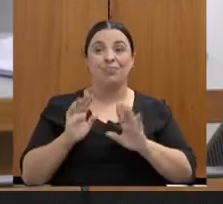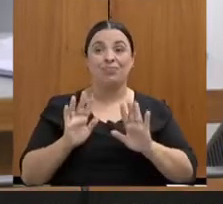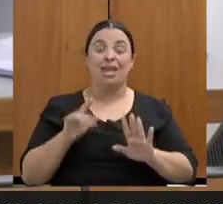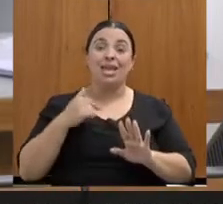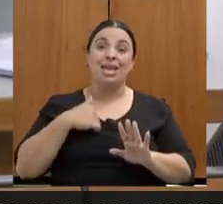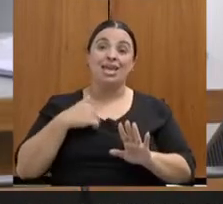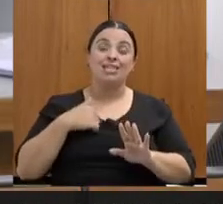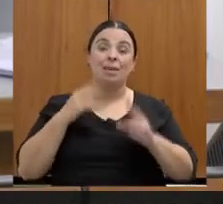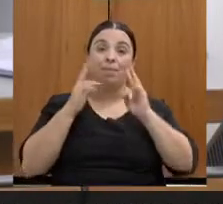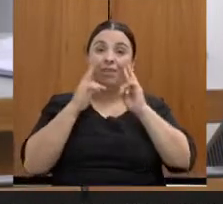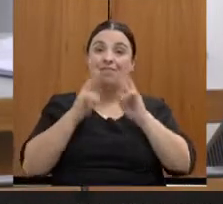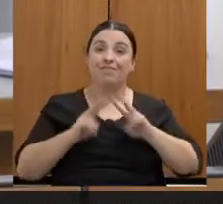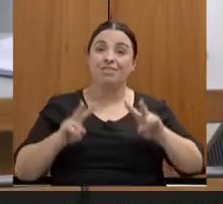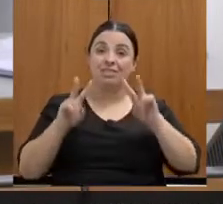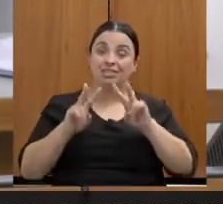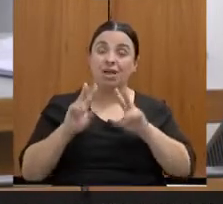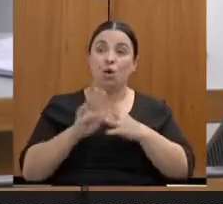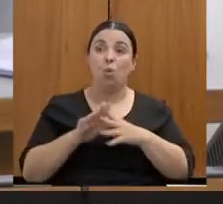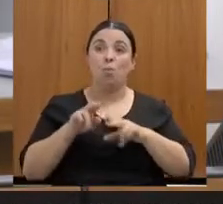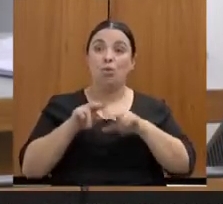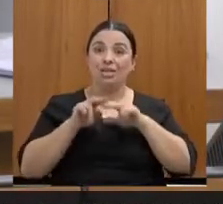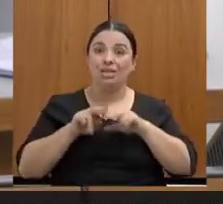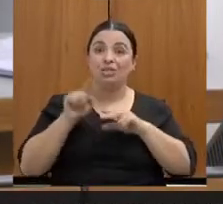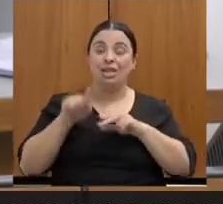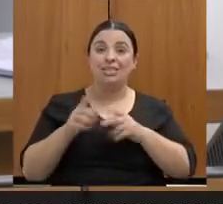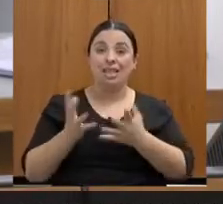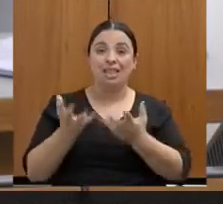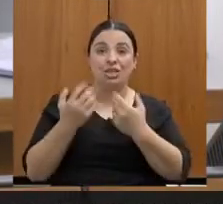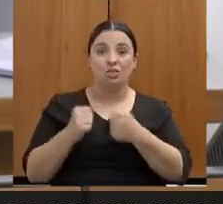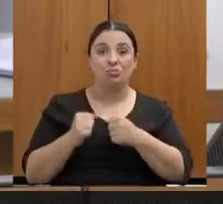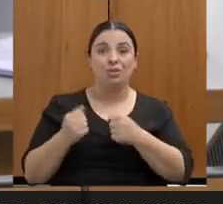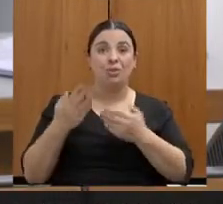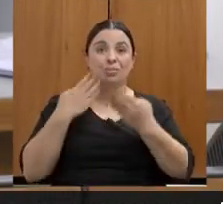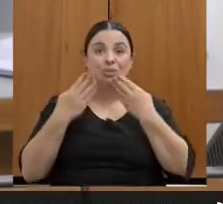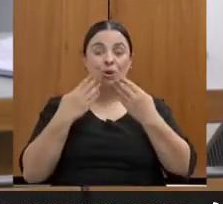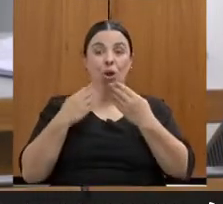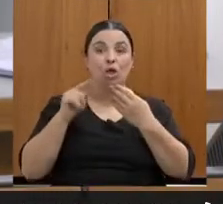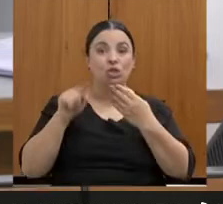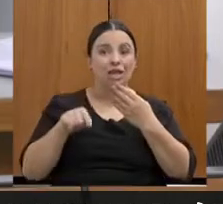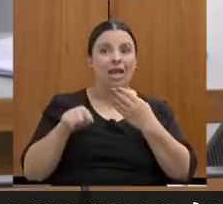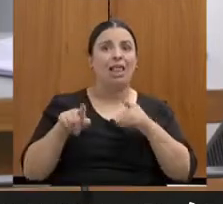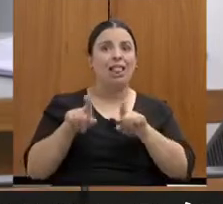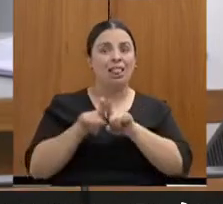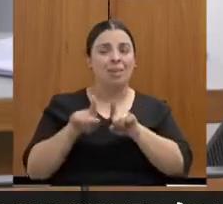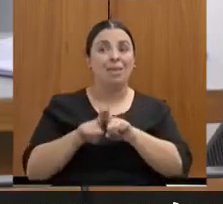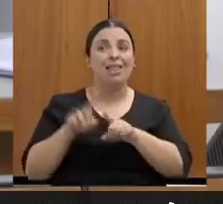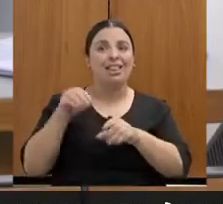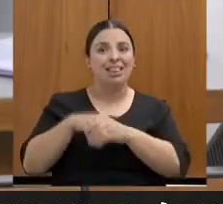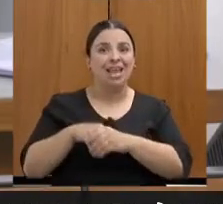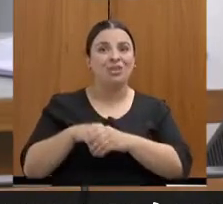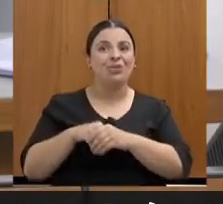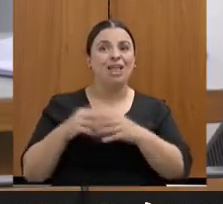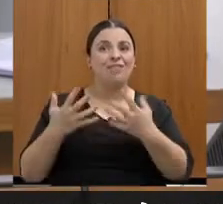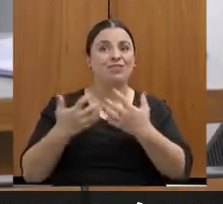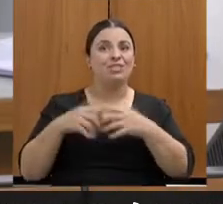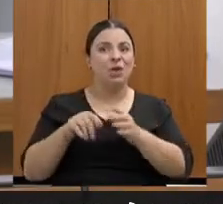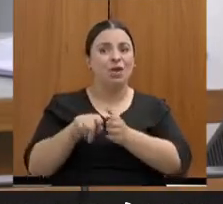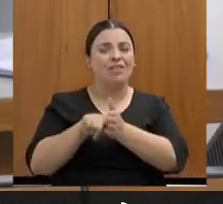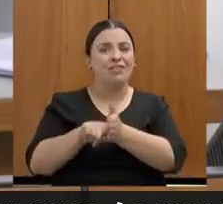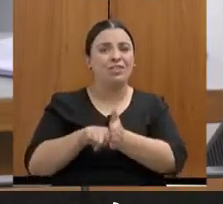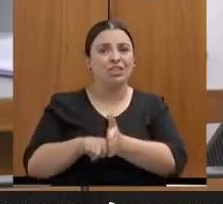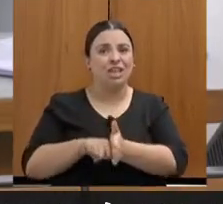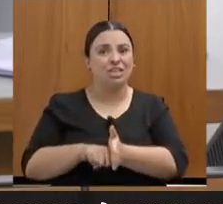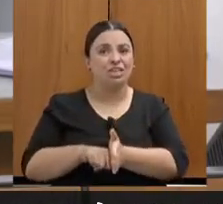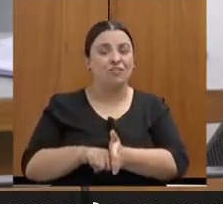faz parte, inclusive, da função investigativa. Porque aquele atendimento psicológico nos favorece, inclusive, na atividade investigativa. Ele não é para